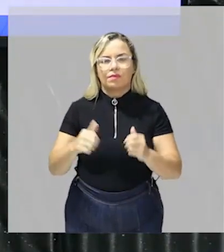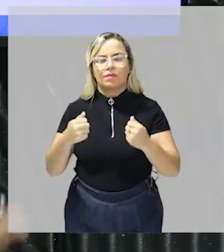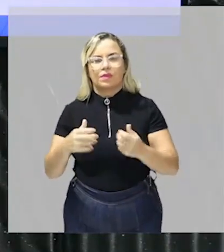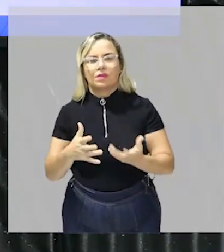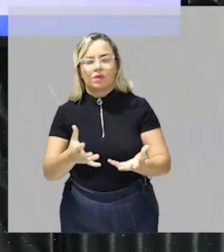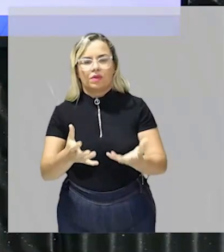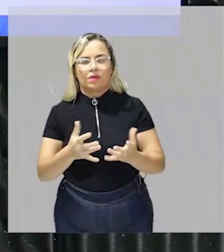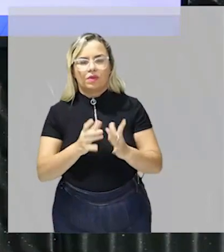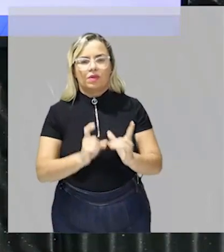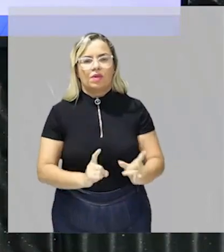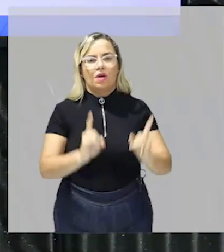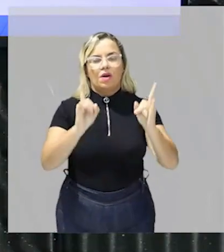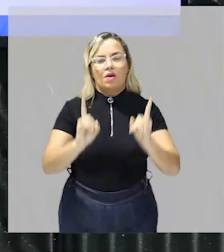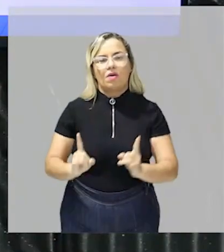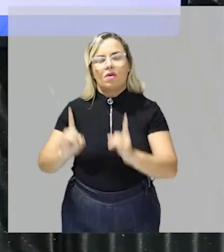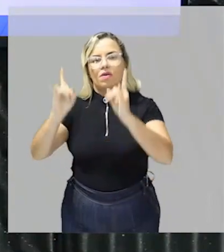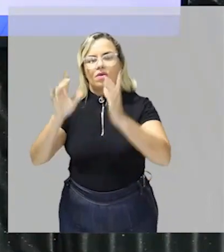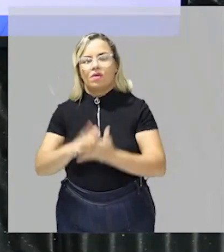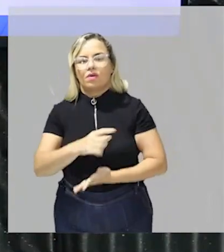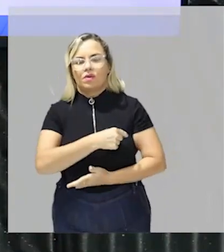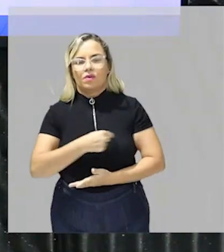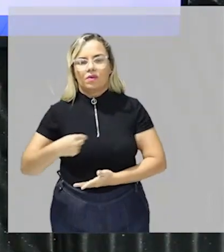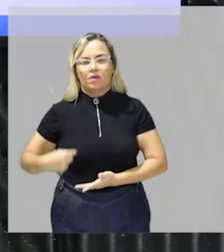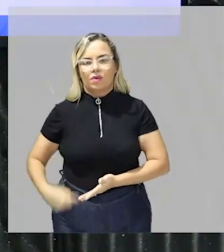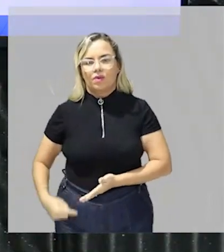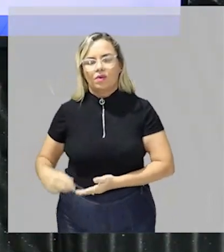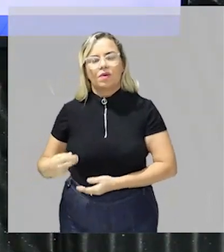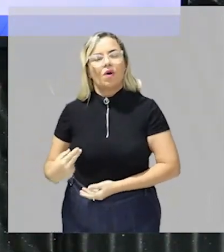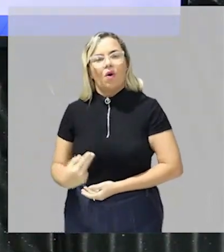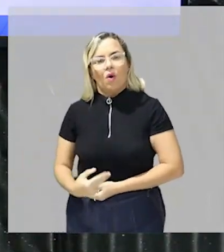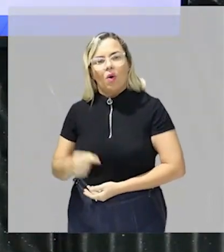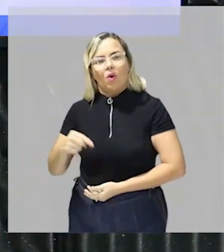edifícios da China que os nossos edifícios